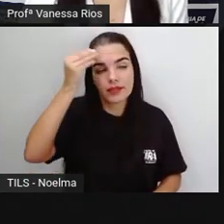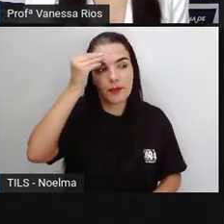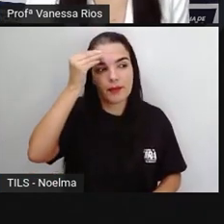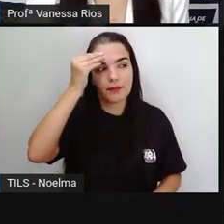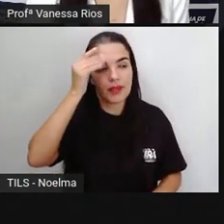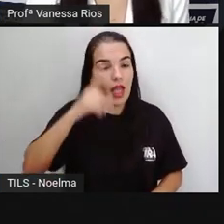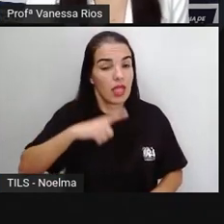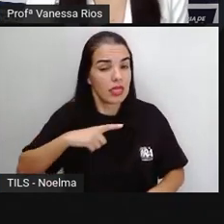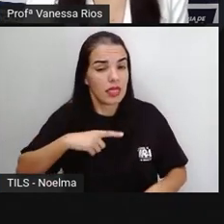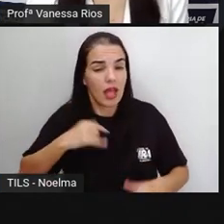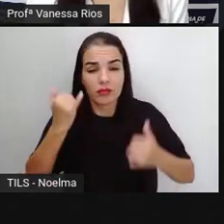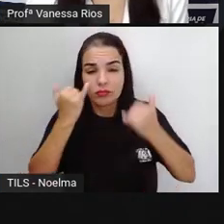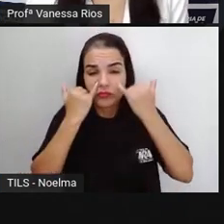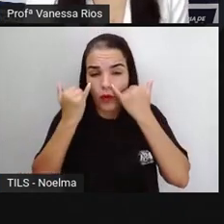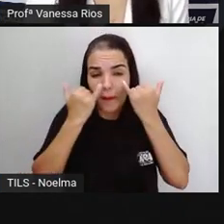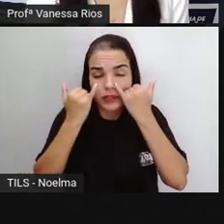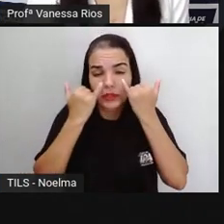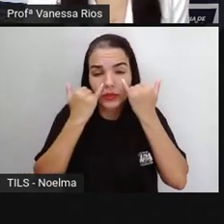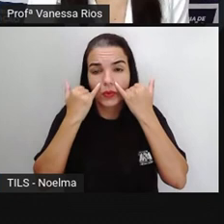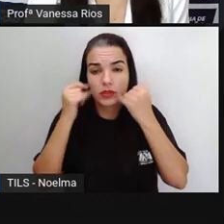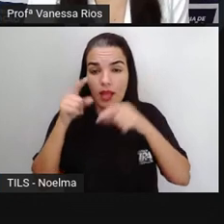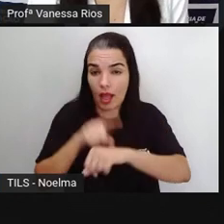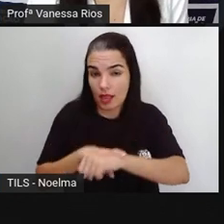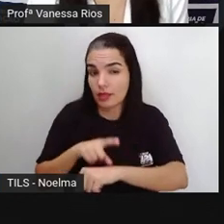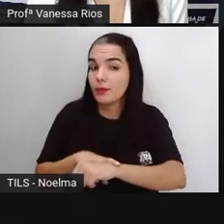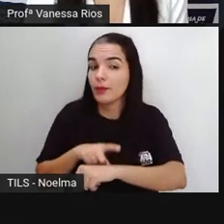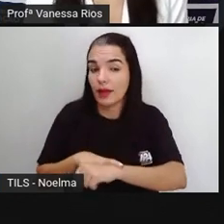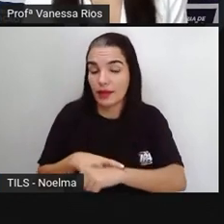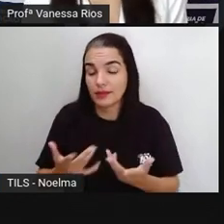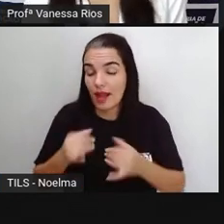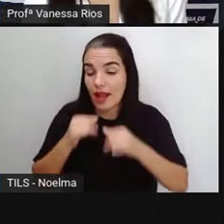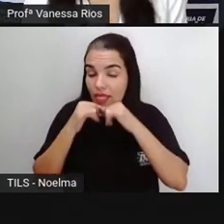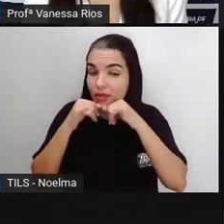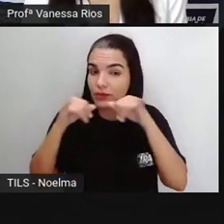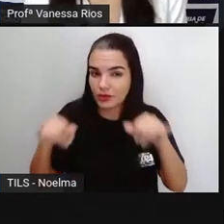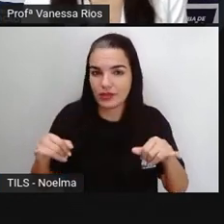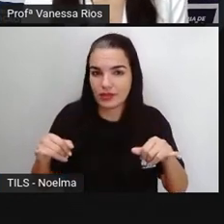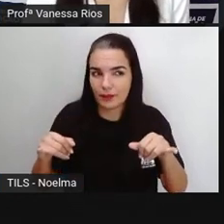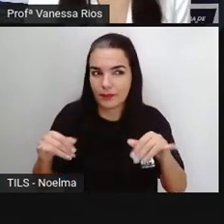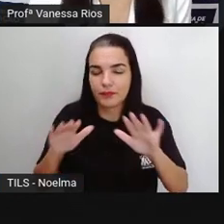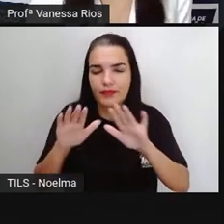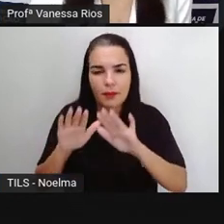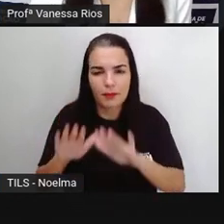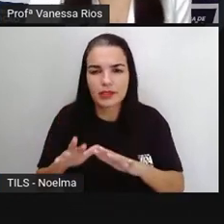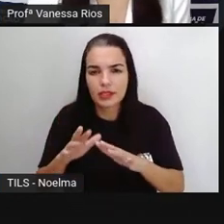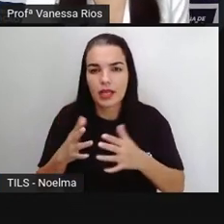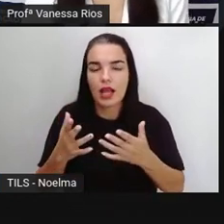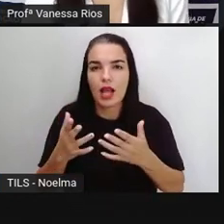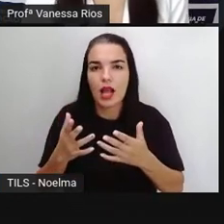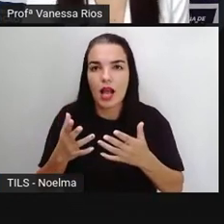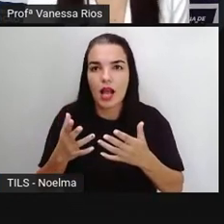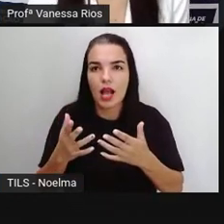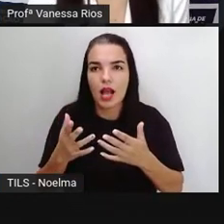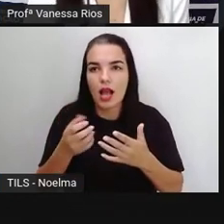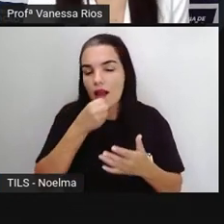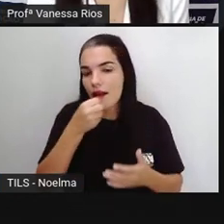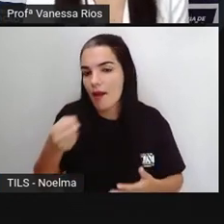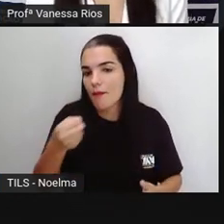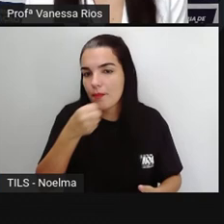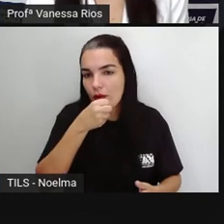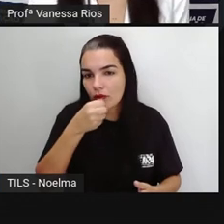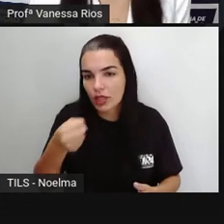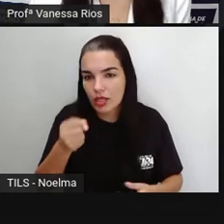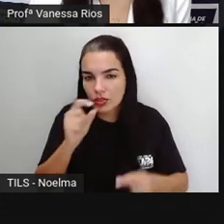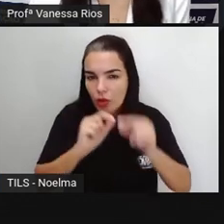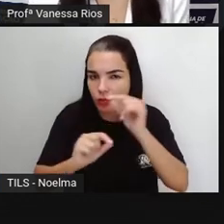narrações de fatos atuais, de fatos que estão acontecendo no momento. A reportagem está meio que